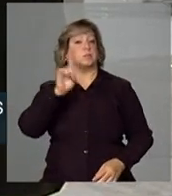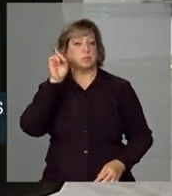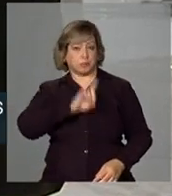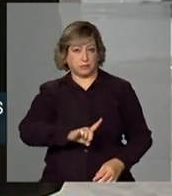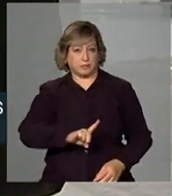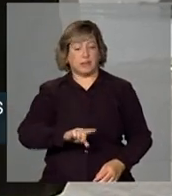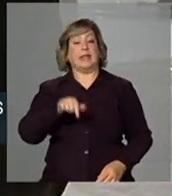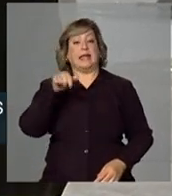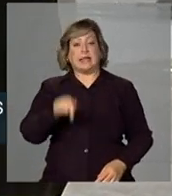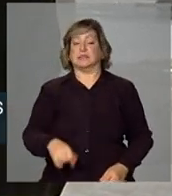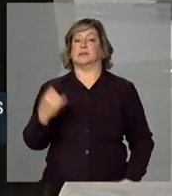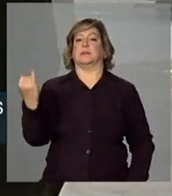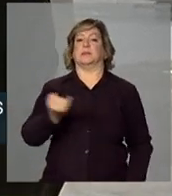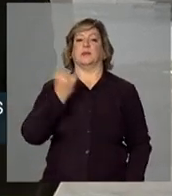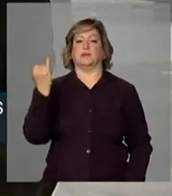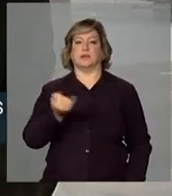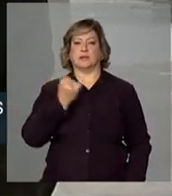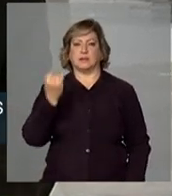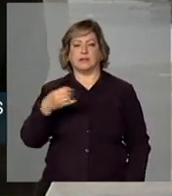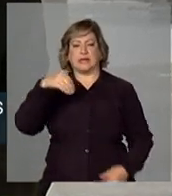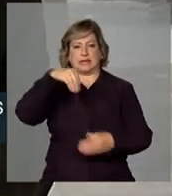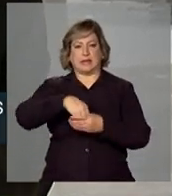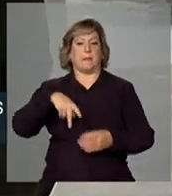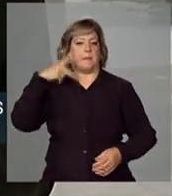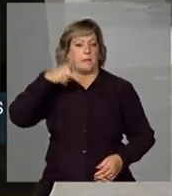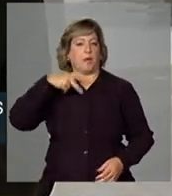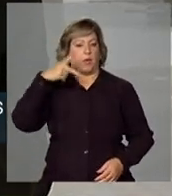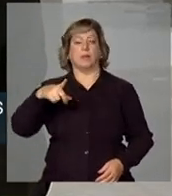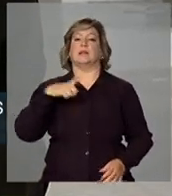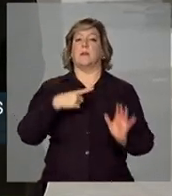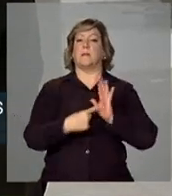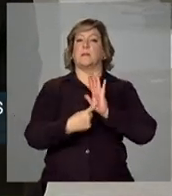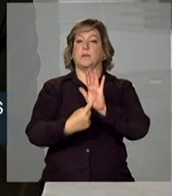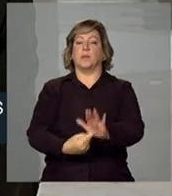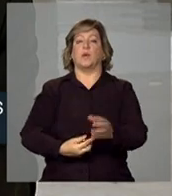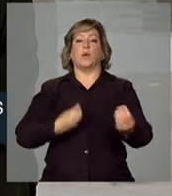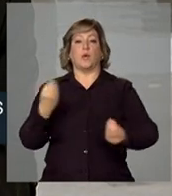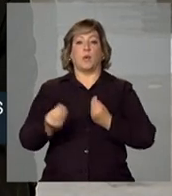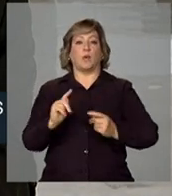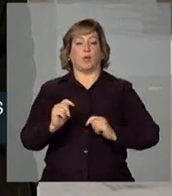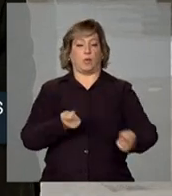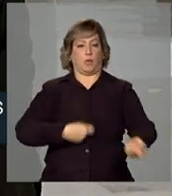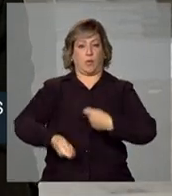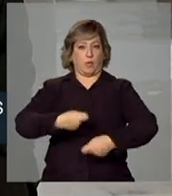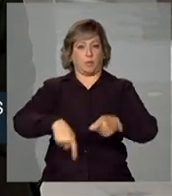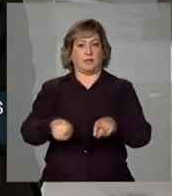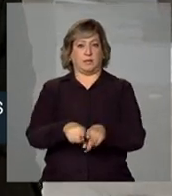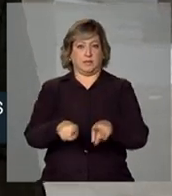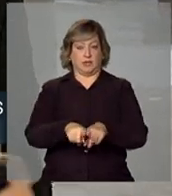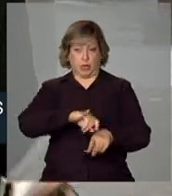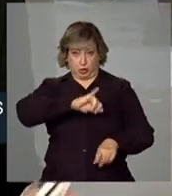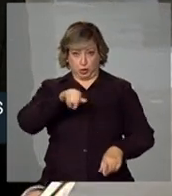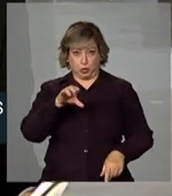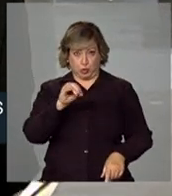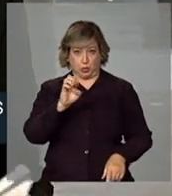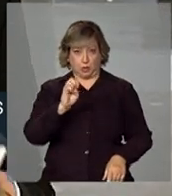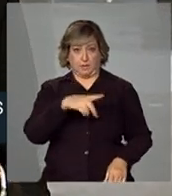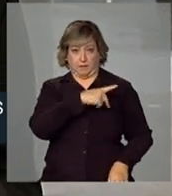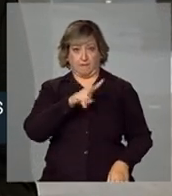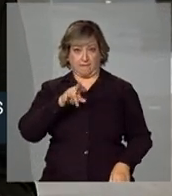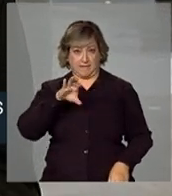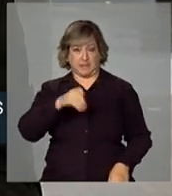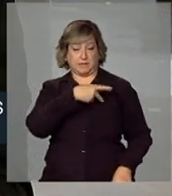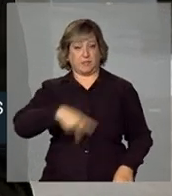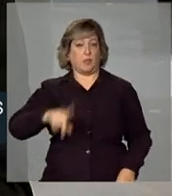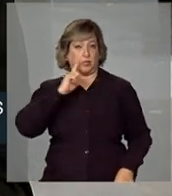Unidos. Esta importância na política também se traduz na questão econômica. Joe Biden, na última quarta-feira no